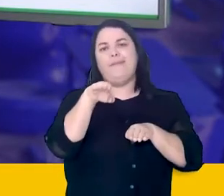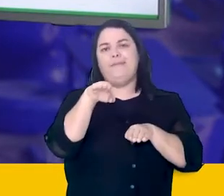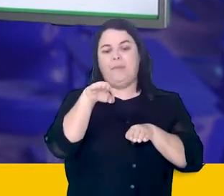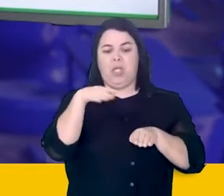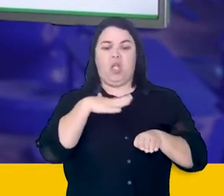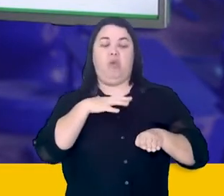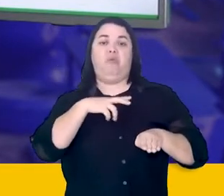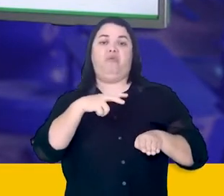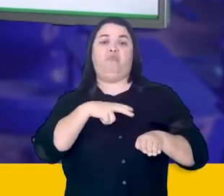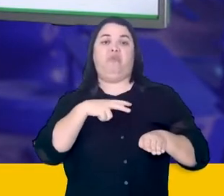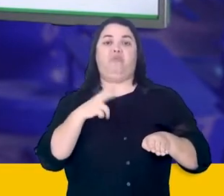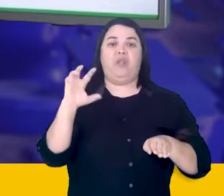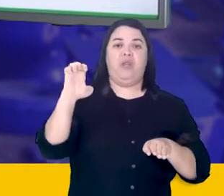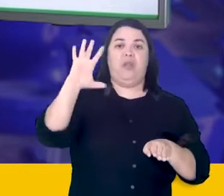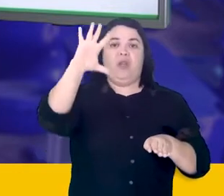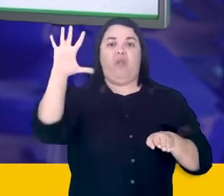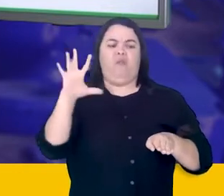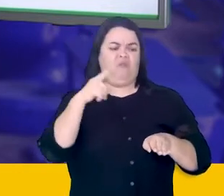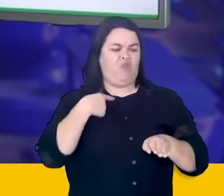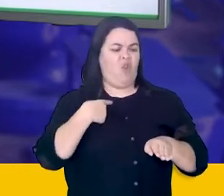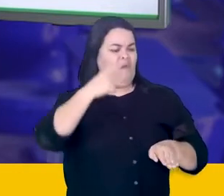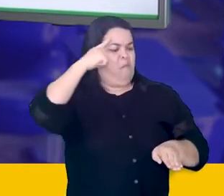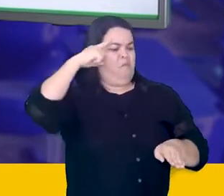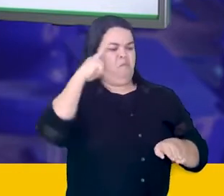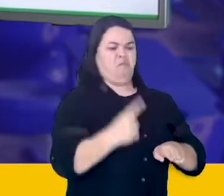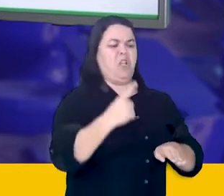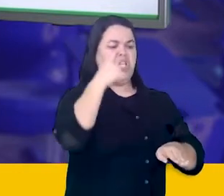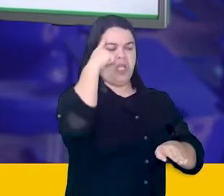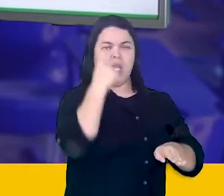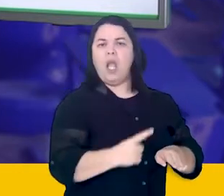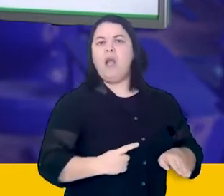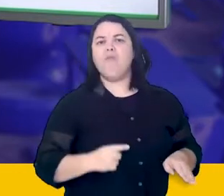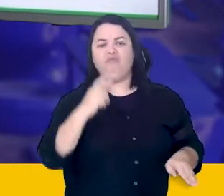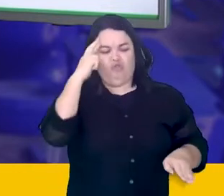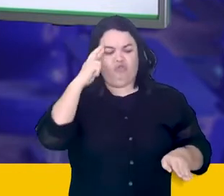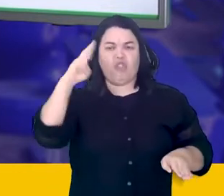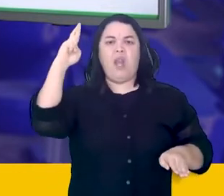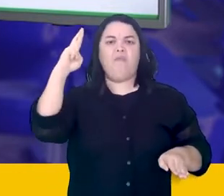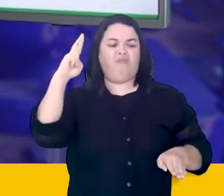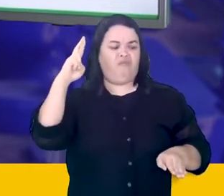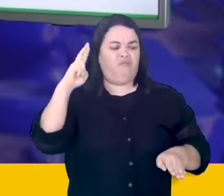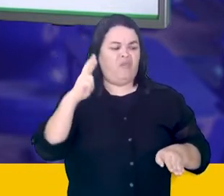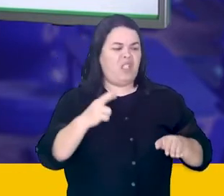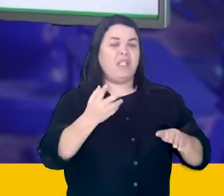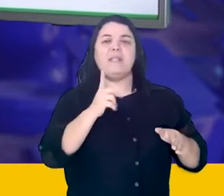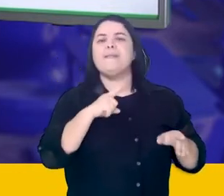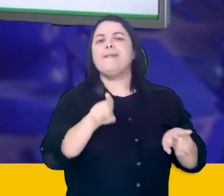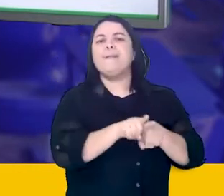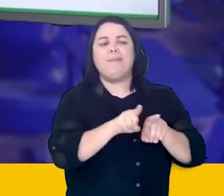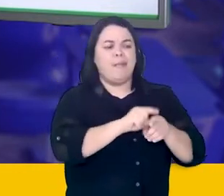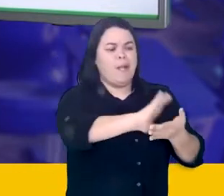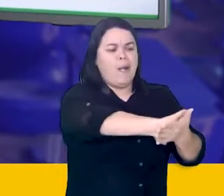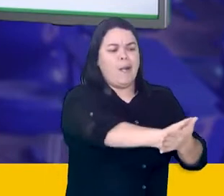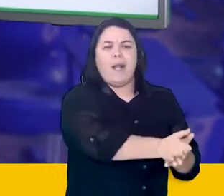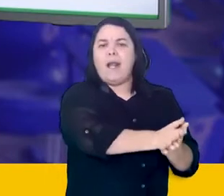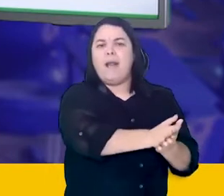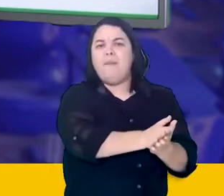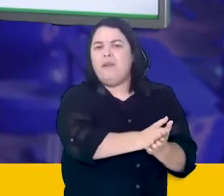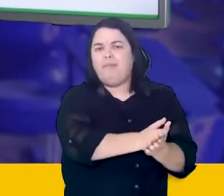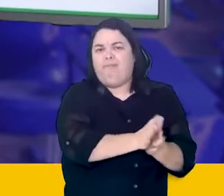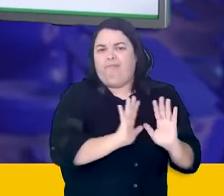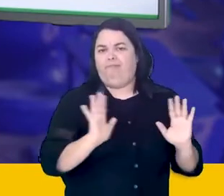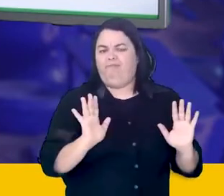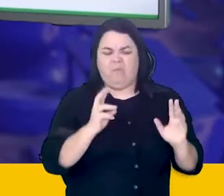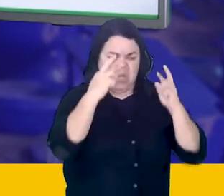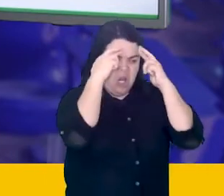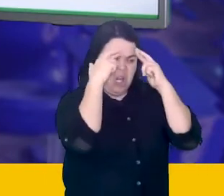E, consequentemente, poderiam ser dominados, explorados e até dizimados. Não se tem